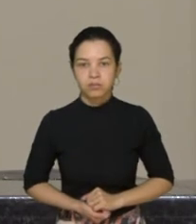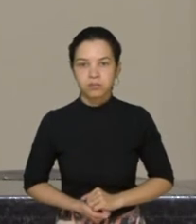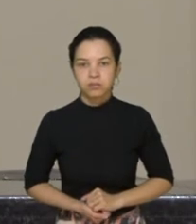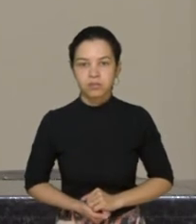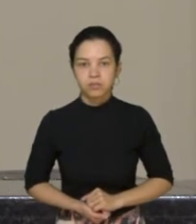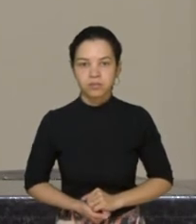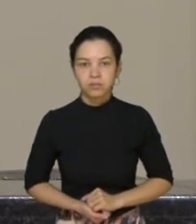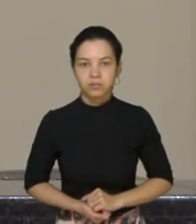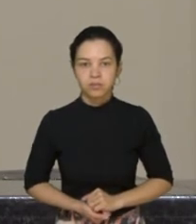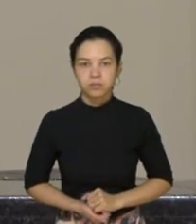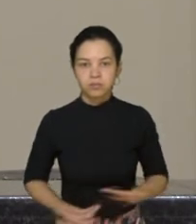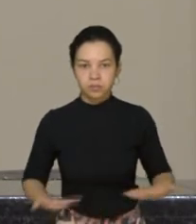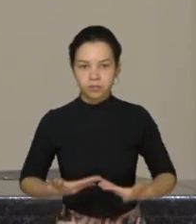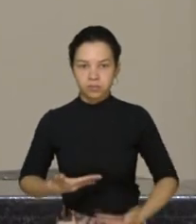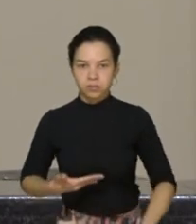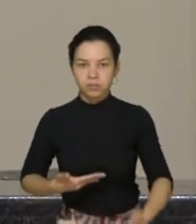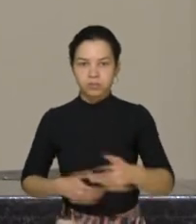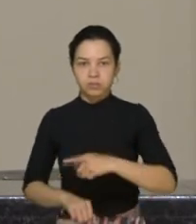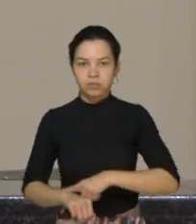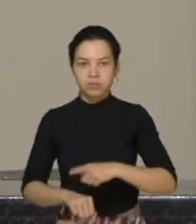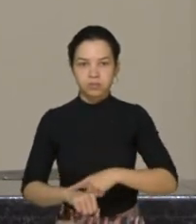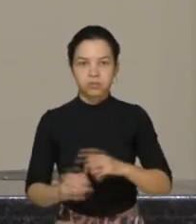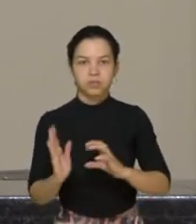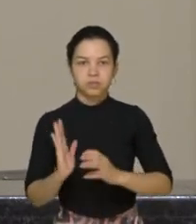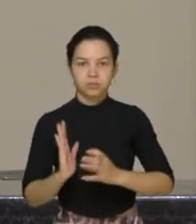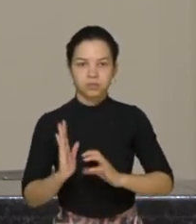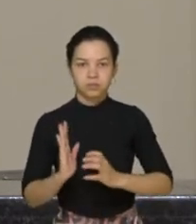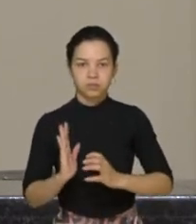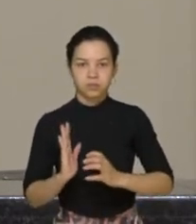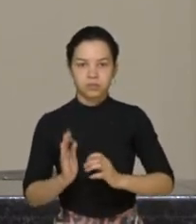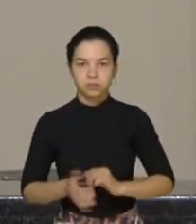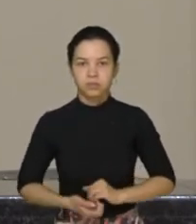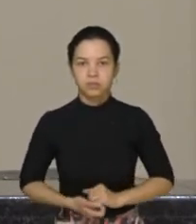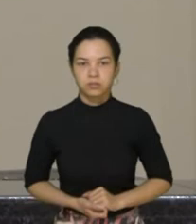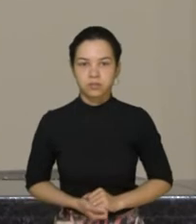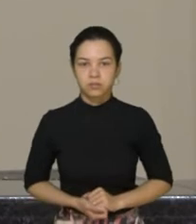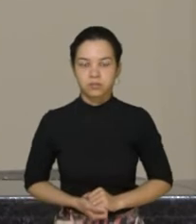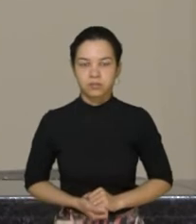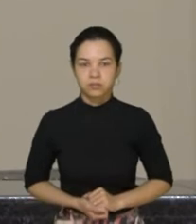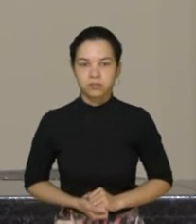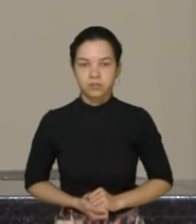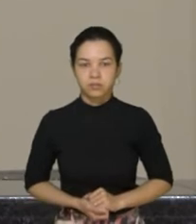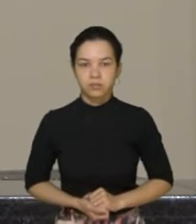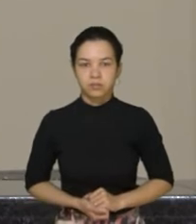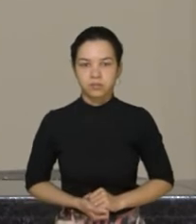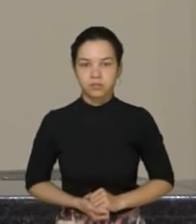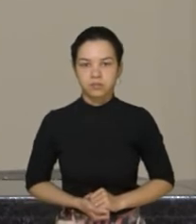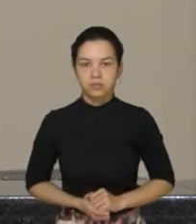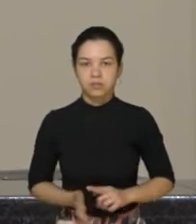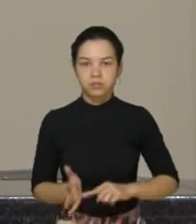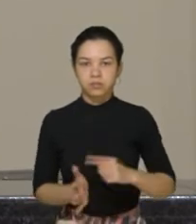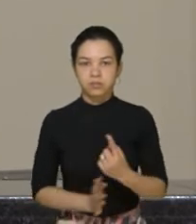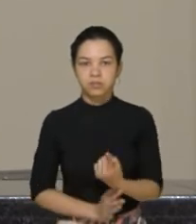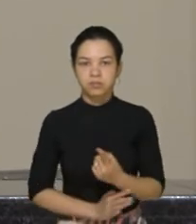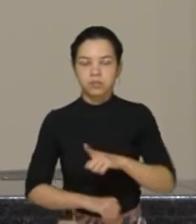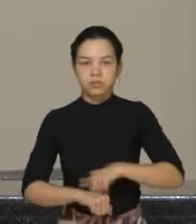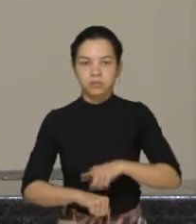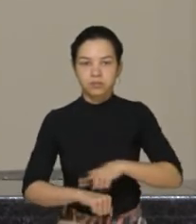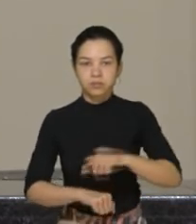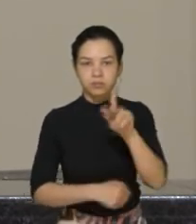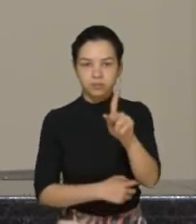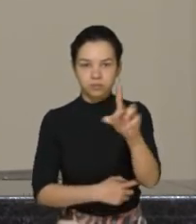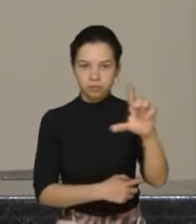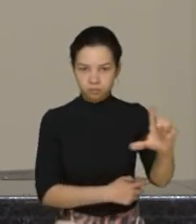Passamos ao horário destinado aos partidos políticos. Primeiro horário do PL,